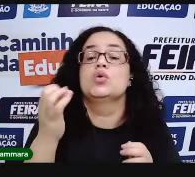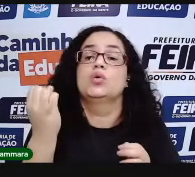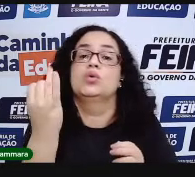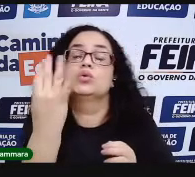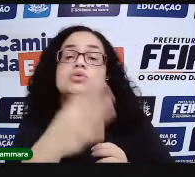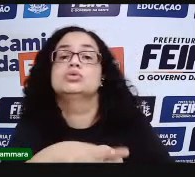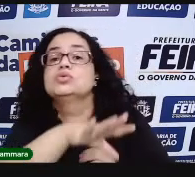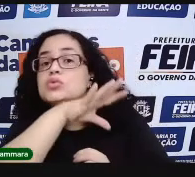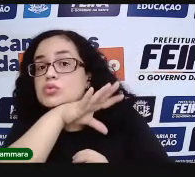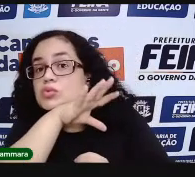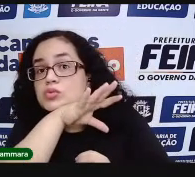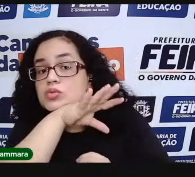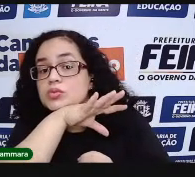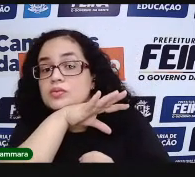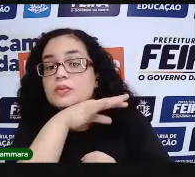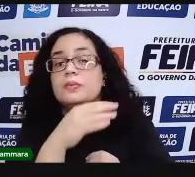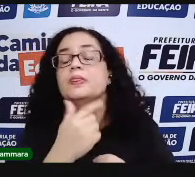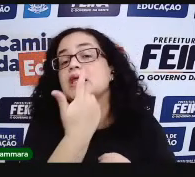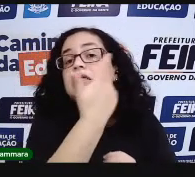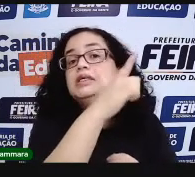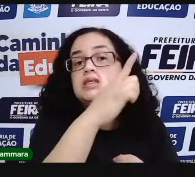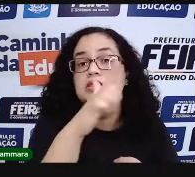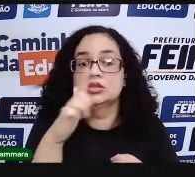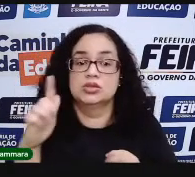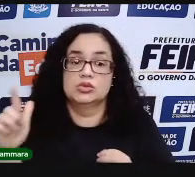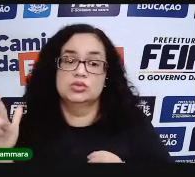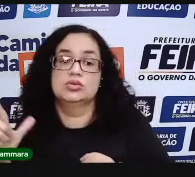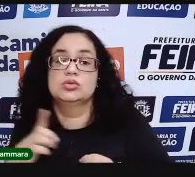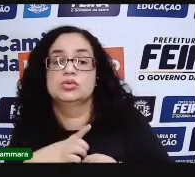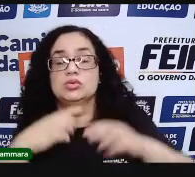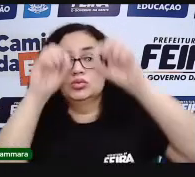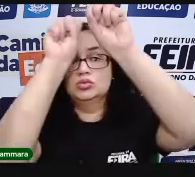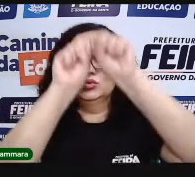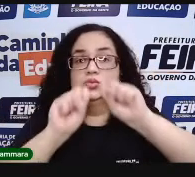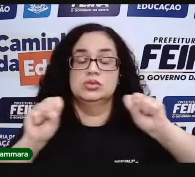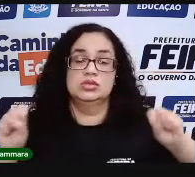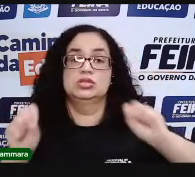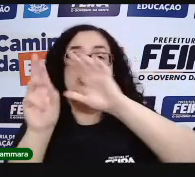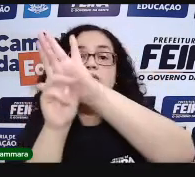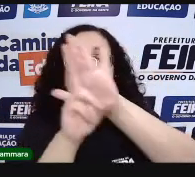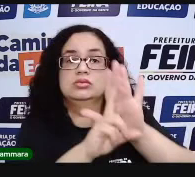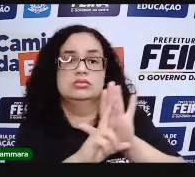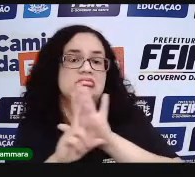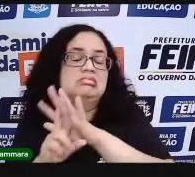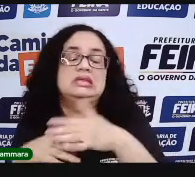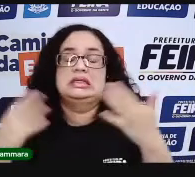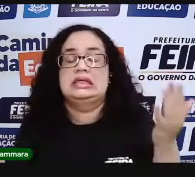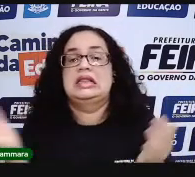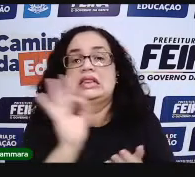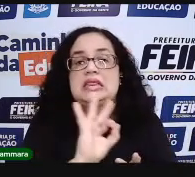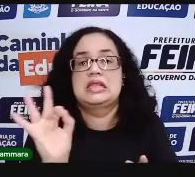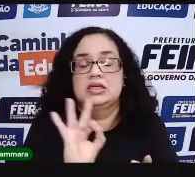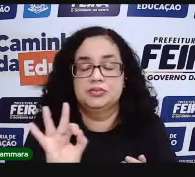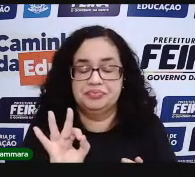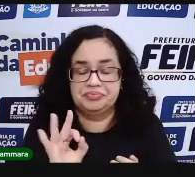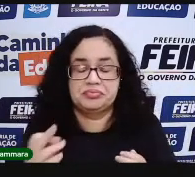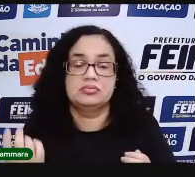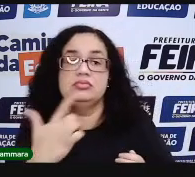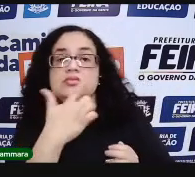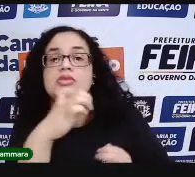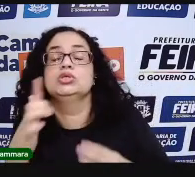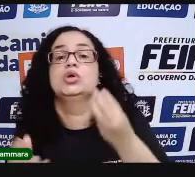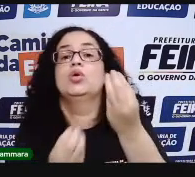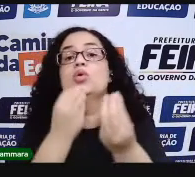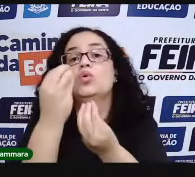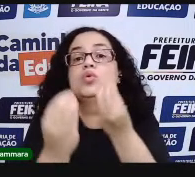a quantidade de seus animais? Se ele não tinha nenhum sistema de representação, nem de código, ele